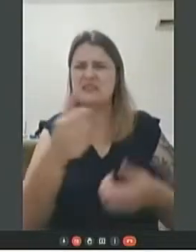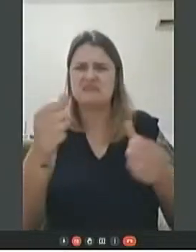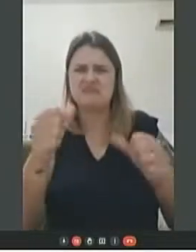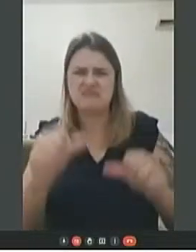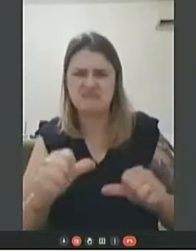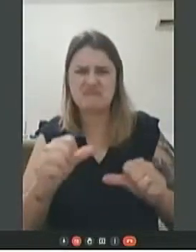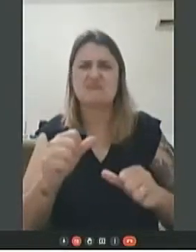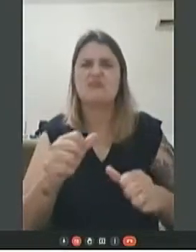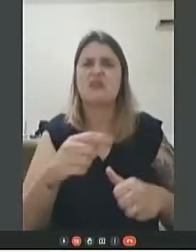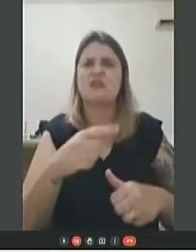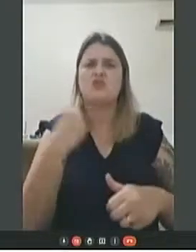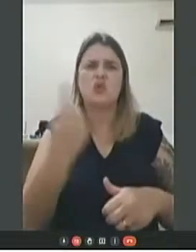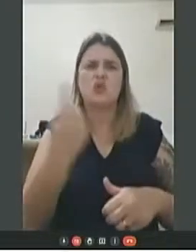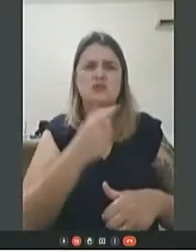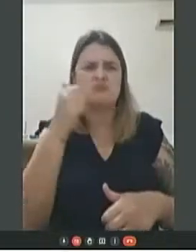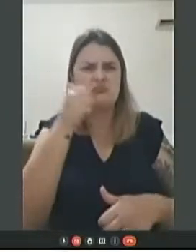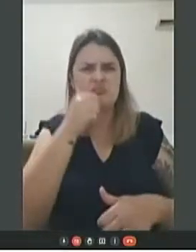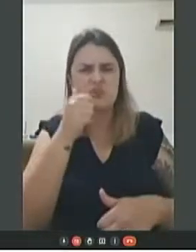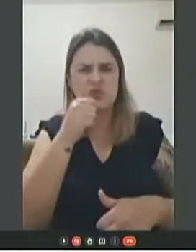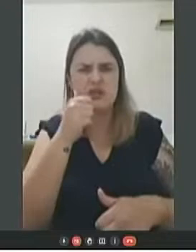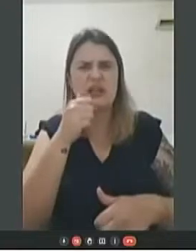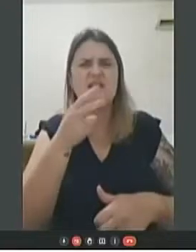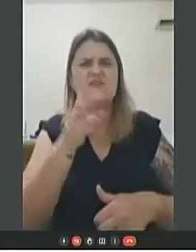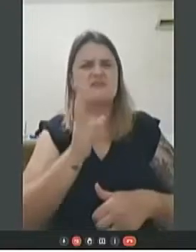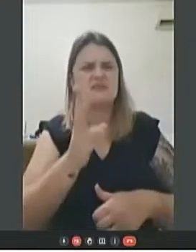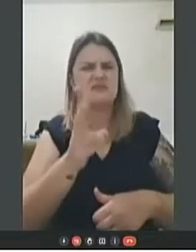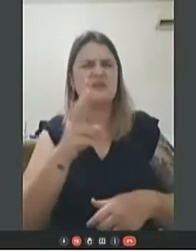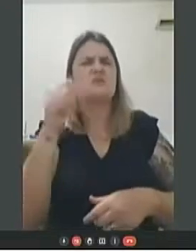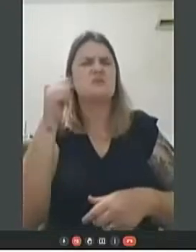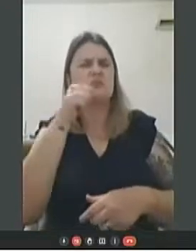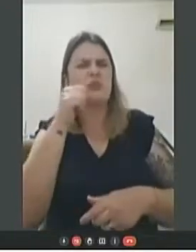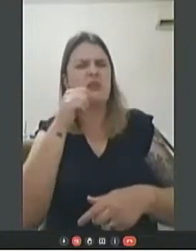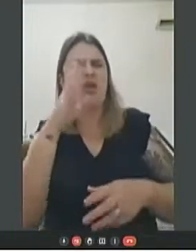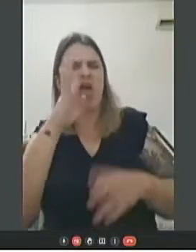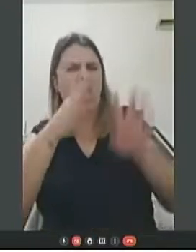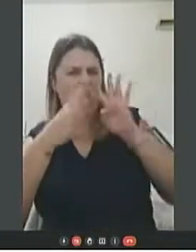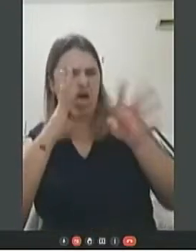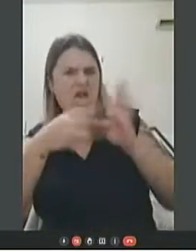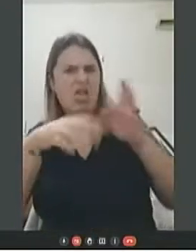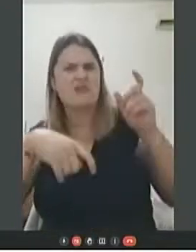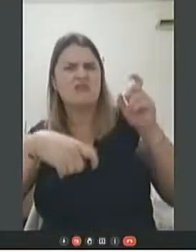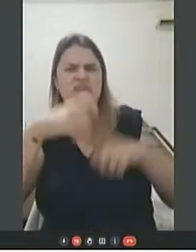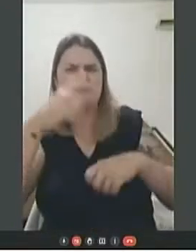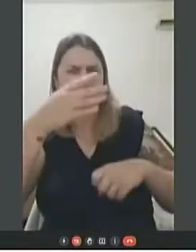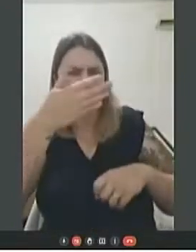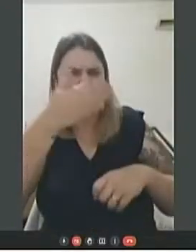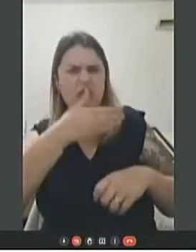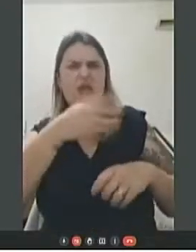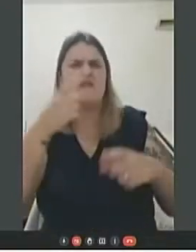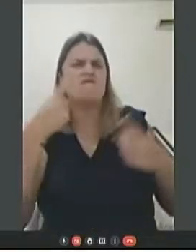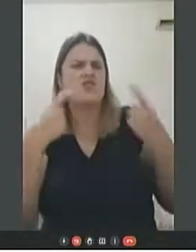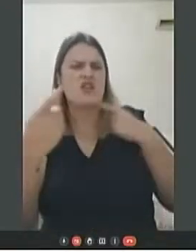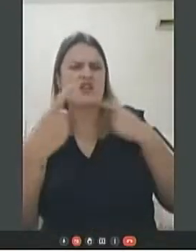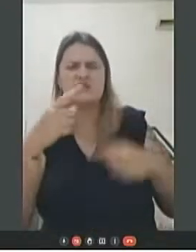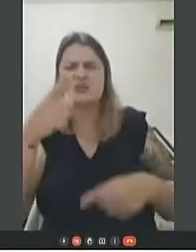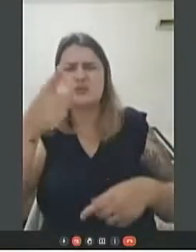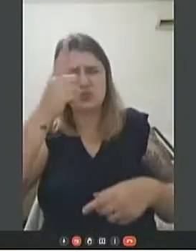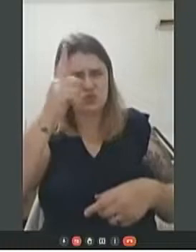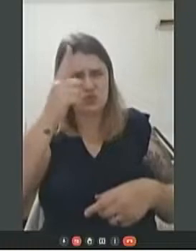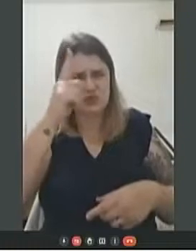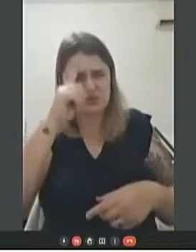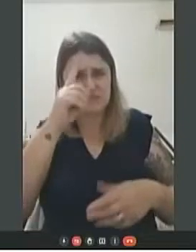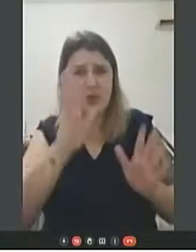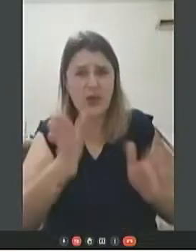país. Mulheres são agredidas, violentadas, estupradas todos os dias. Mas nessa semana a gente teve o